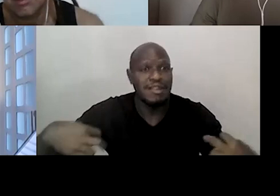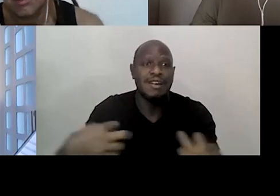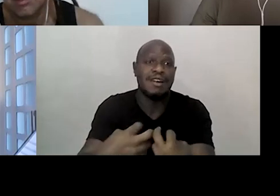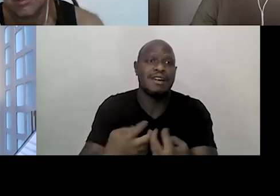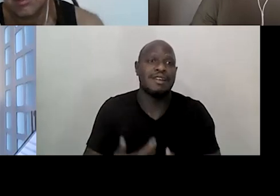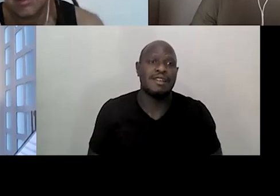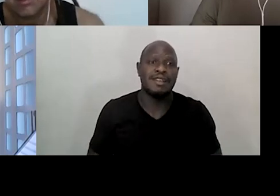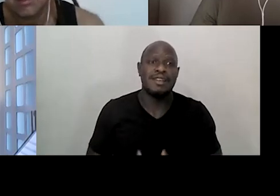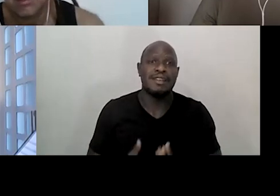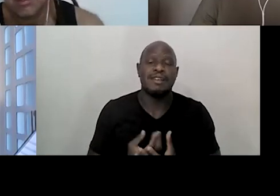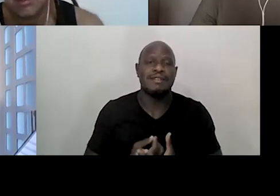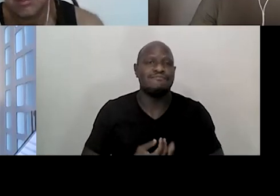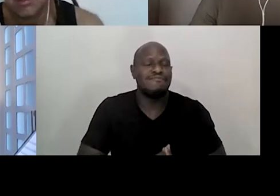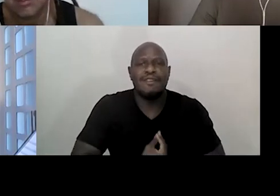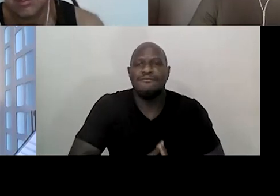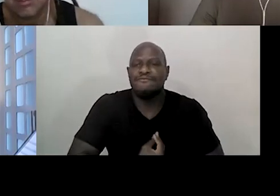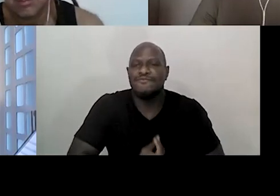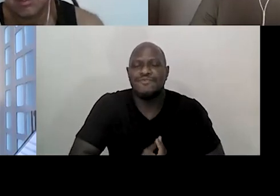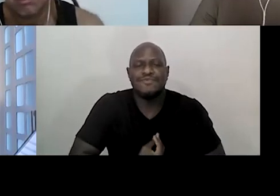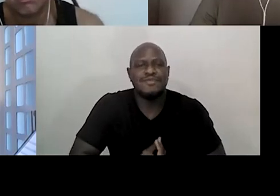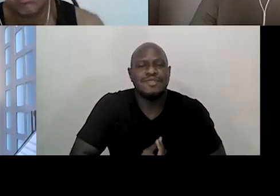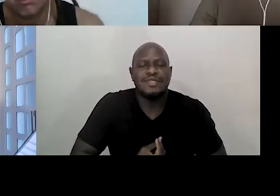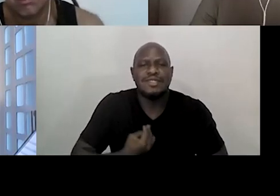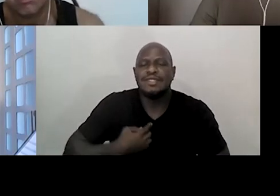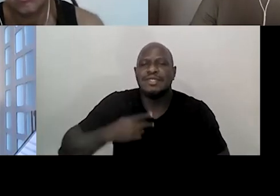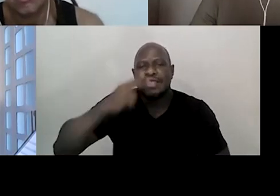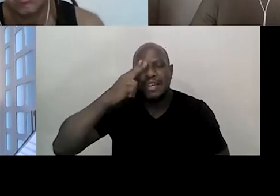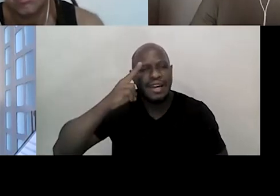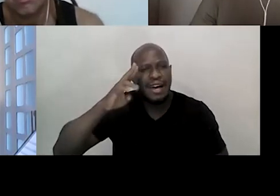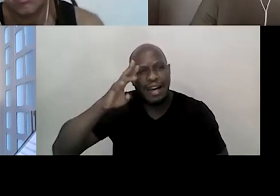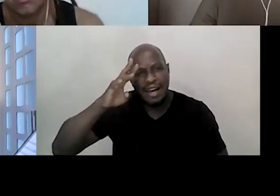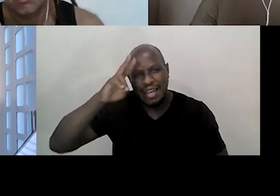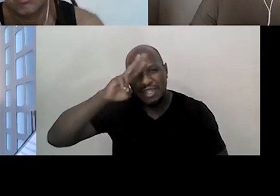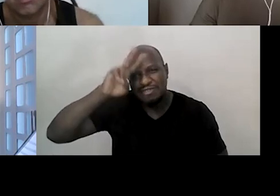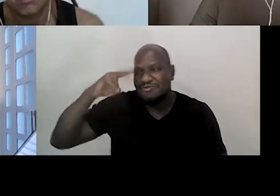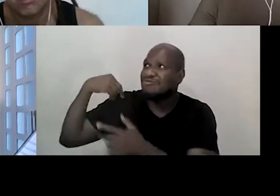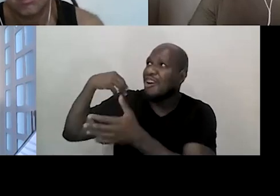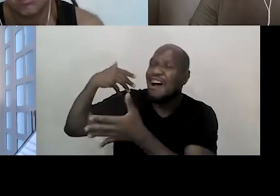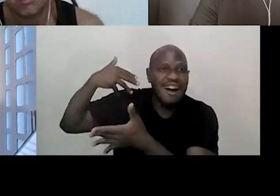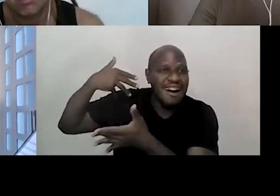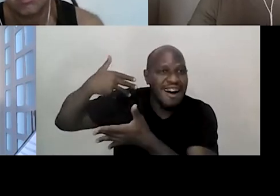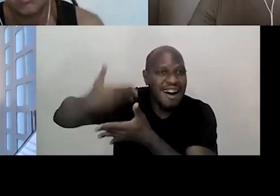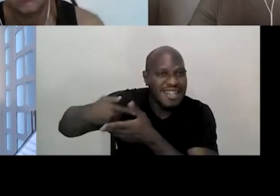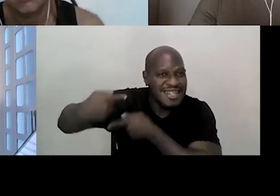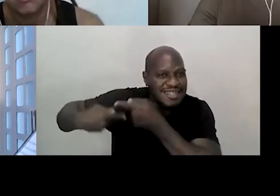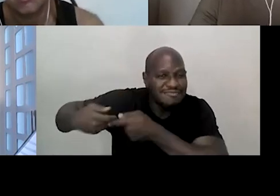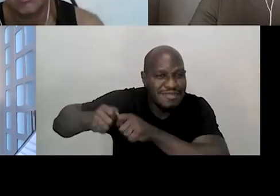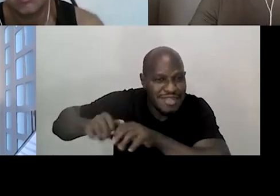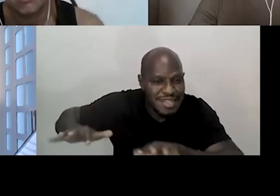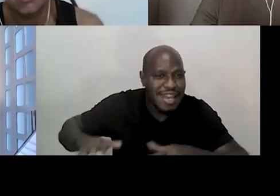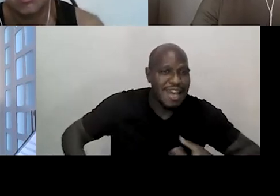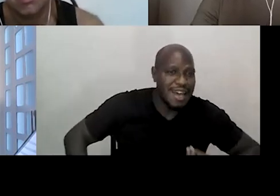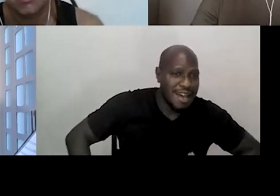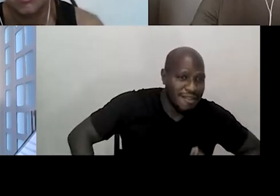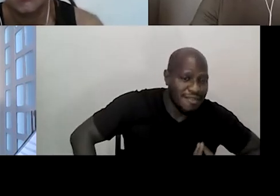é muito vivo, a gente falando de ancestralidade, como, que na ancestralidade é isso também, a vida e a morte,